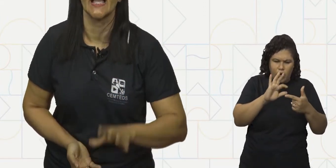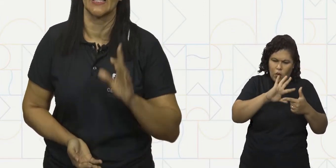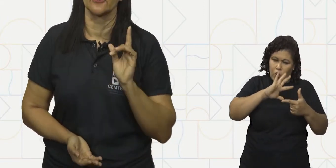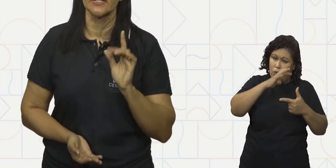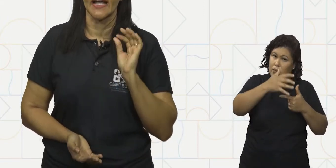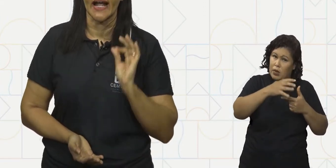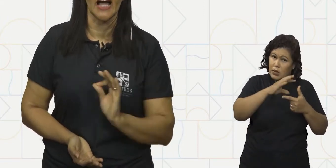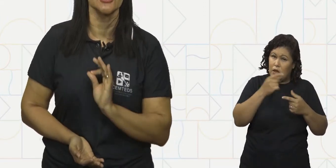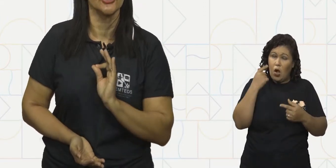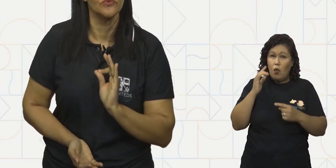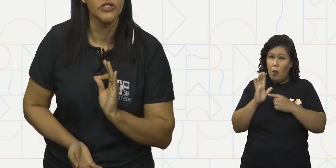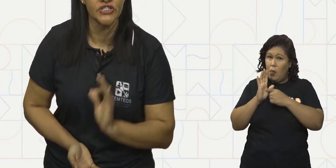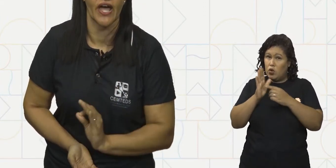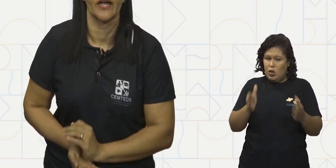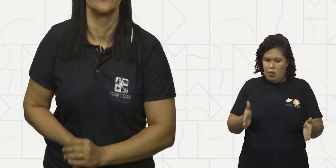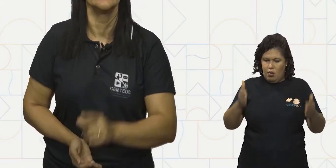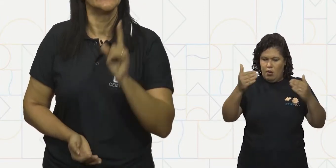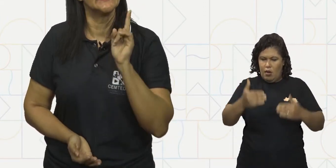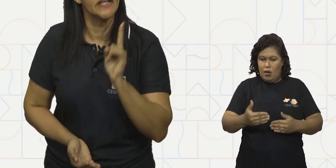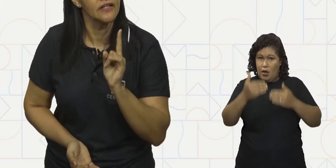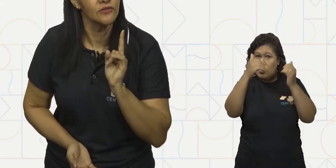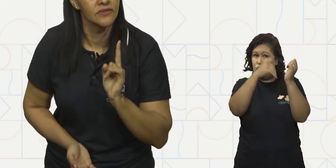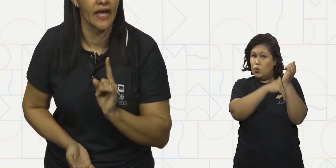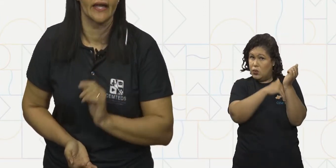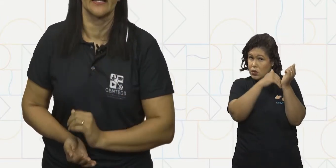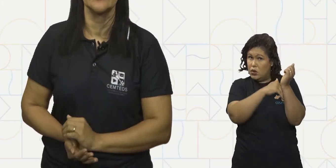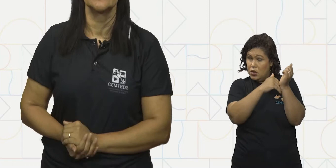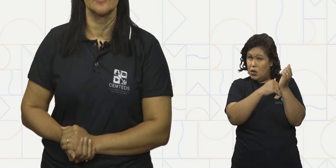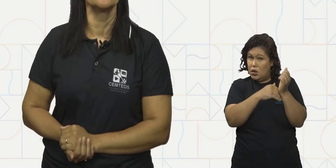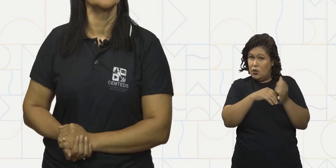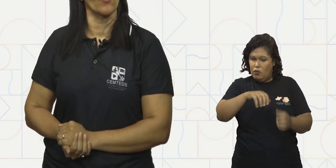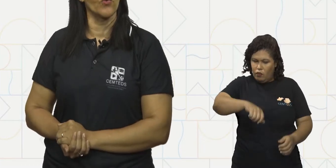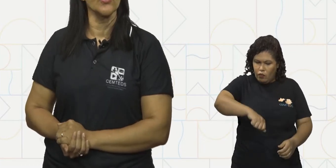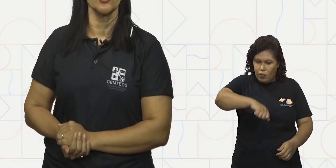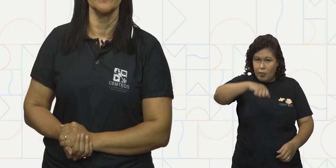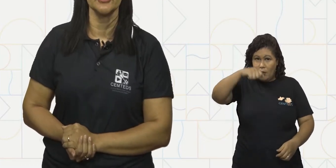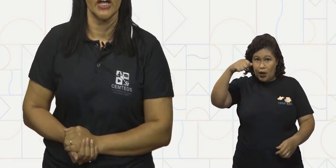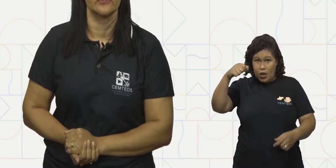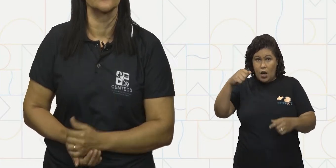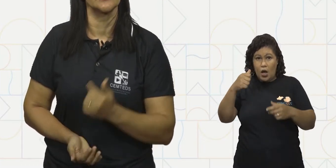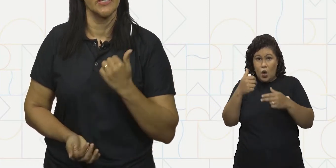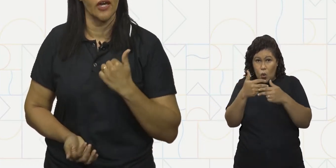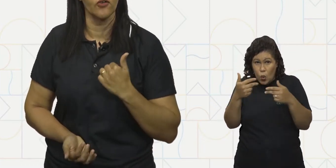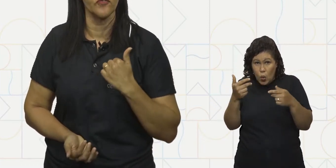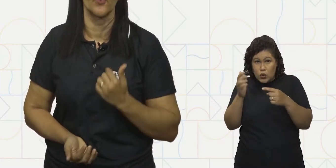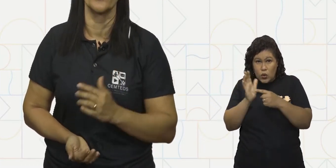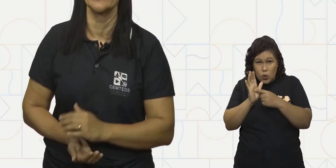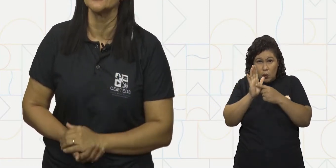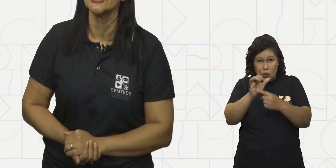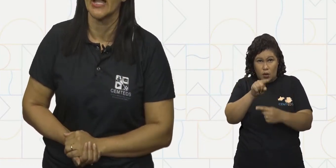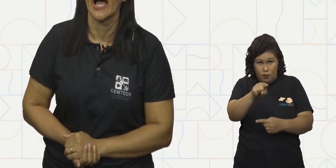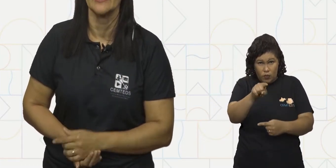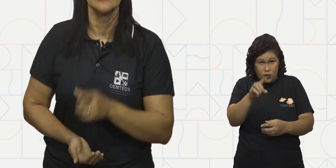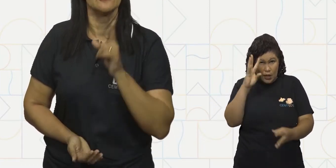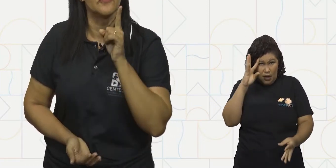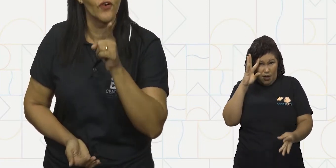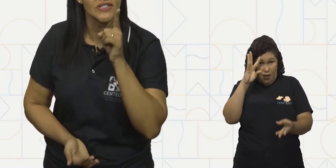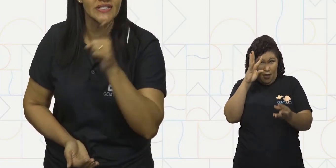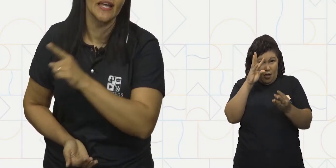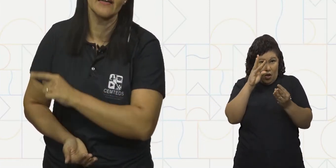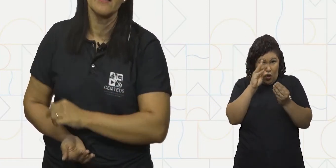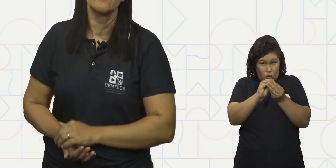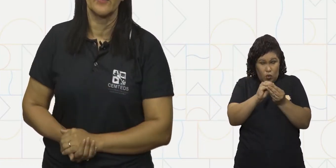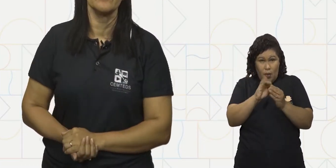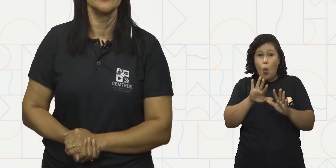trouxe a nossa caixa do mistério. E dentro dela temos alguns objetos que eu vou retirar e